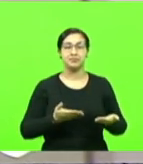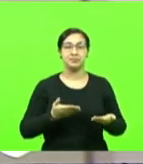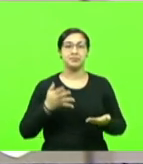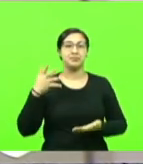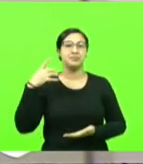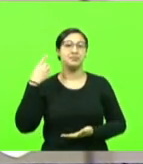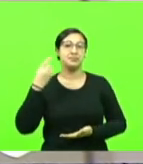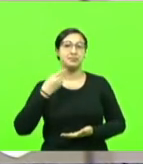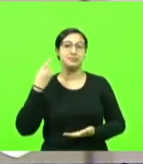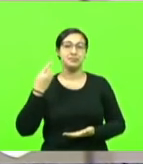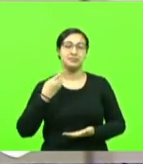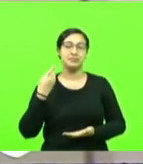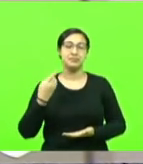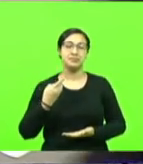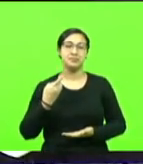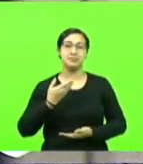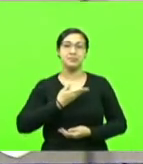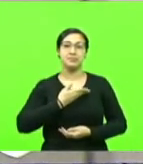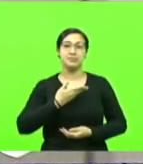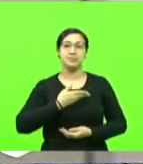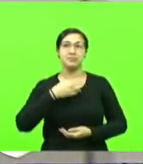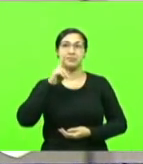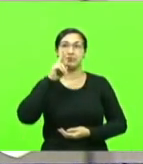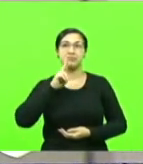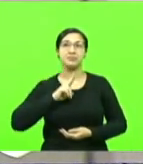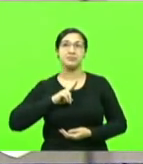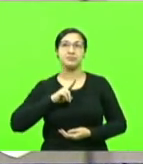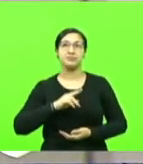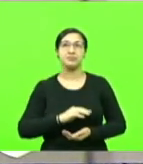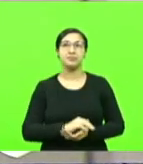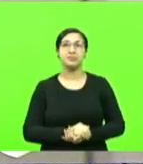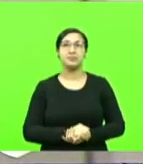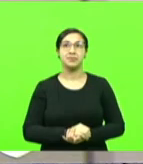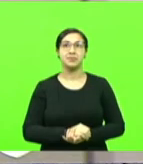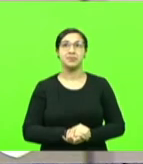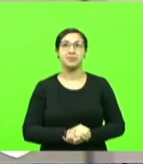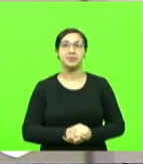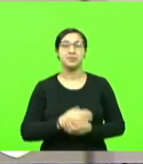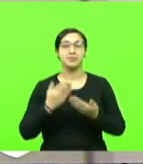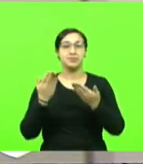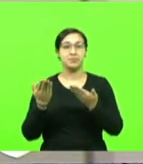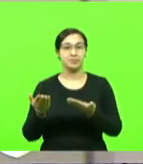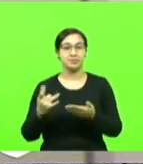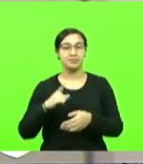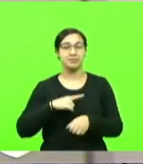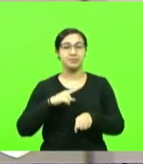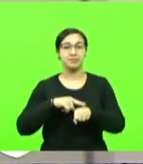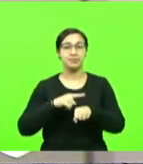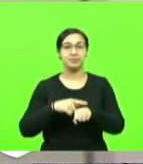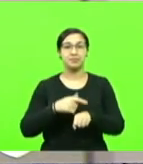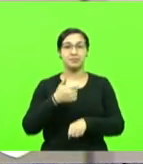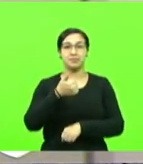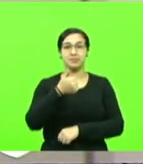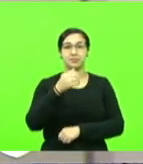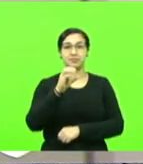deputado colega de partido, Ivan Nates. Vossa excelência terá dez minutos, deputado.